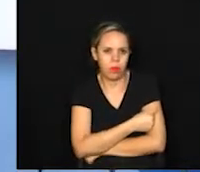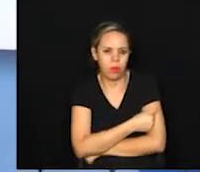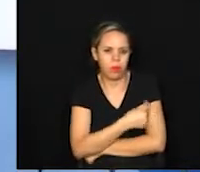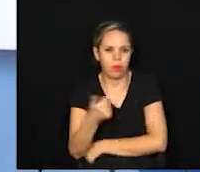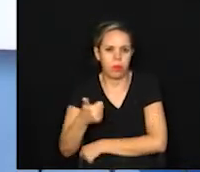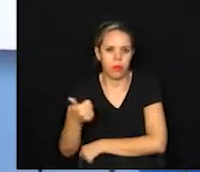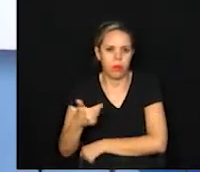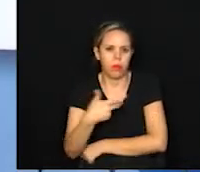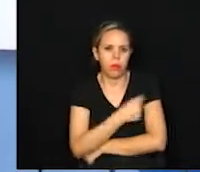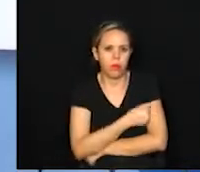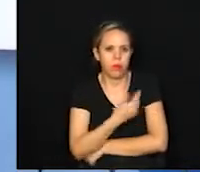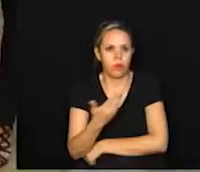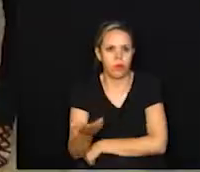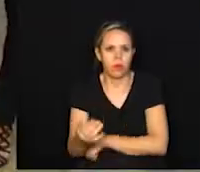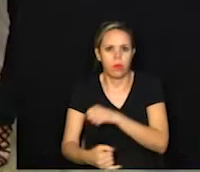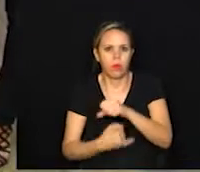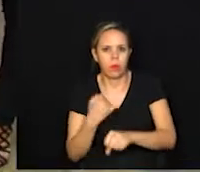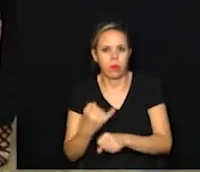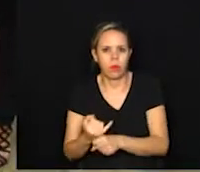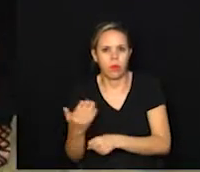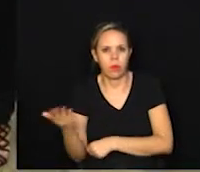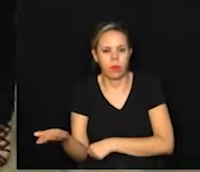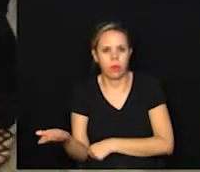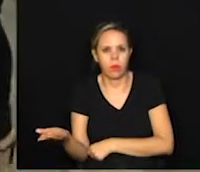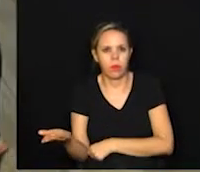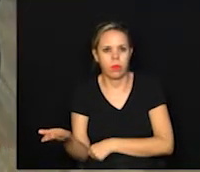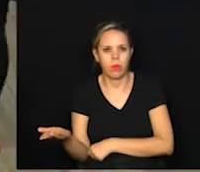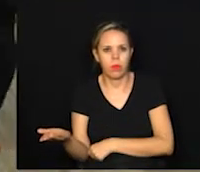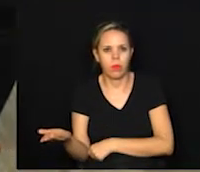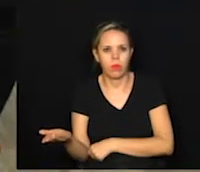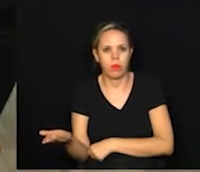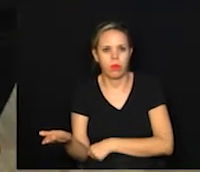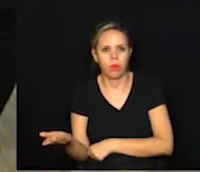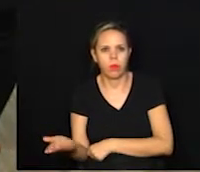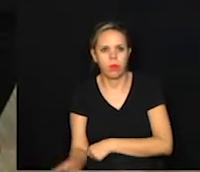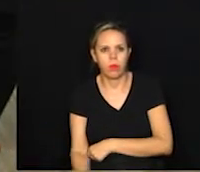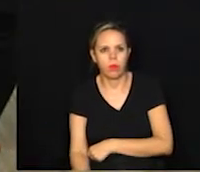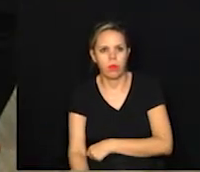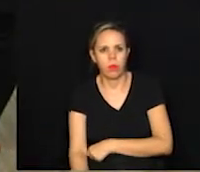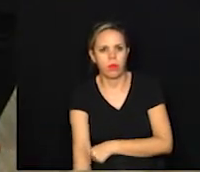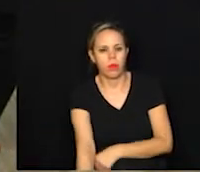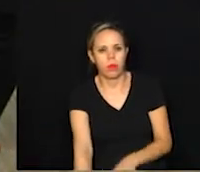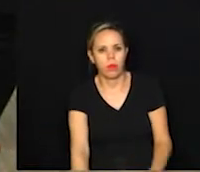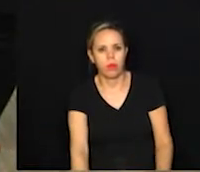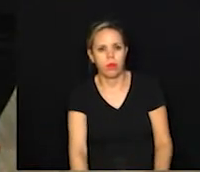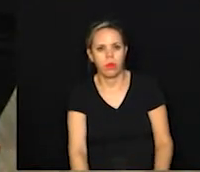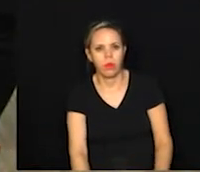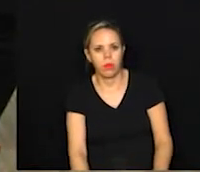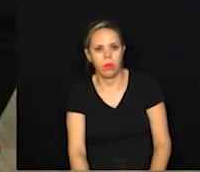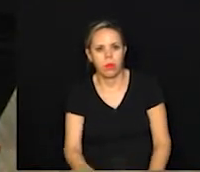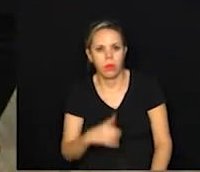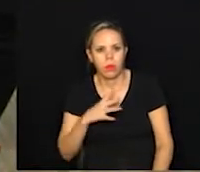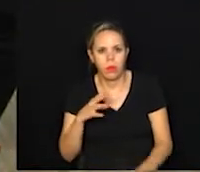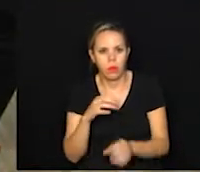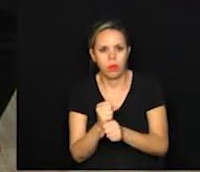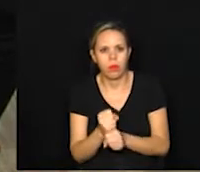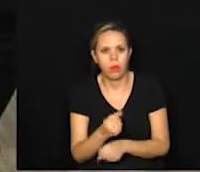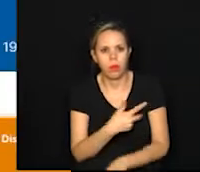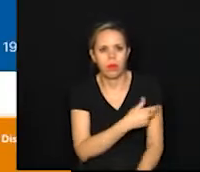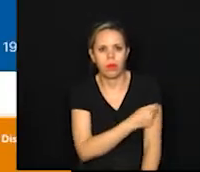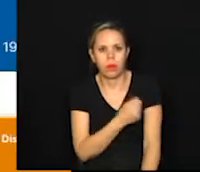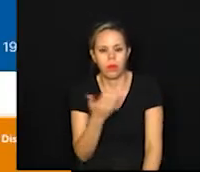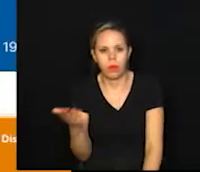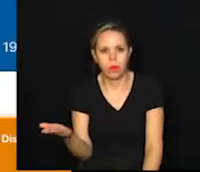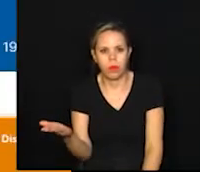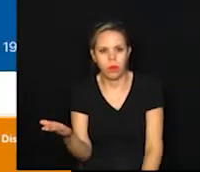primeira dose. Site aqui, ó, Mirna, abriu vacina.campinas.sp.gov.br e aí tem total de vacinas e a primeira